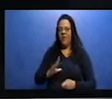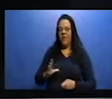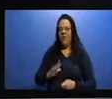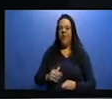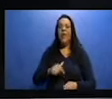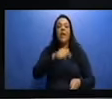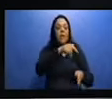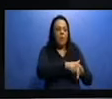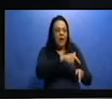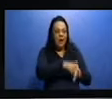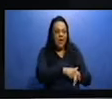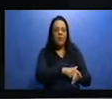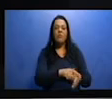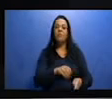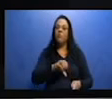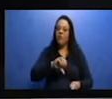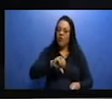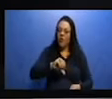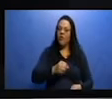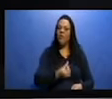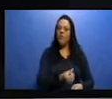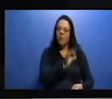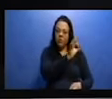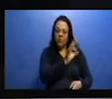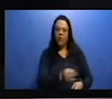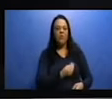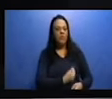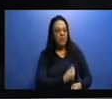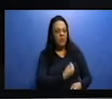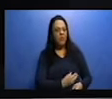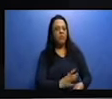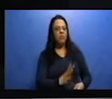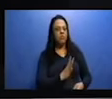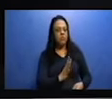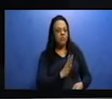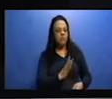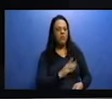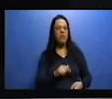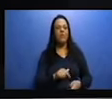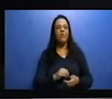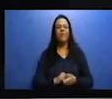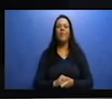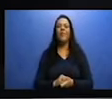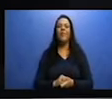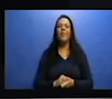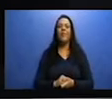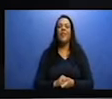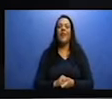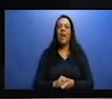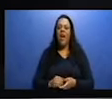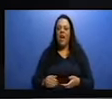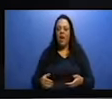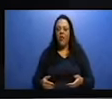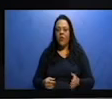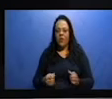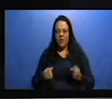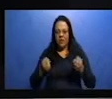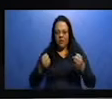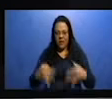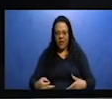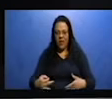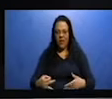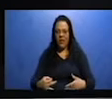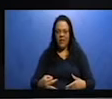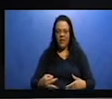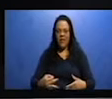cidade. Coloquei alguns dados aí embaixo de cidades que são pouco urbanizadas e de estado. Nós temos o estado do